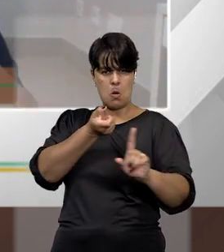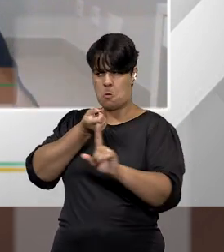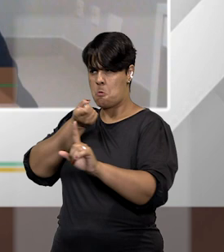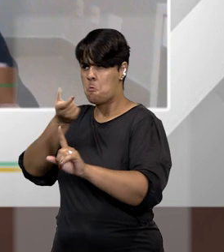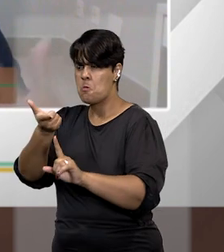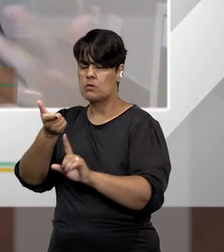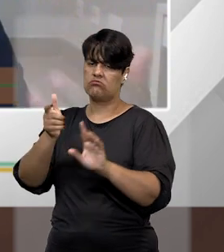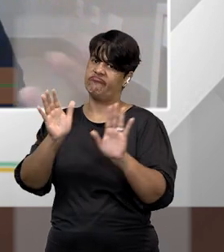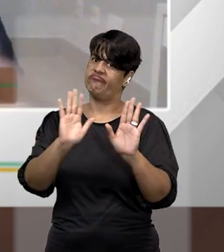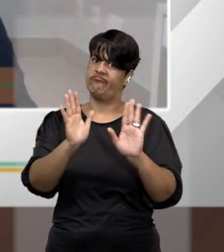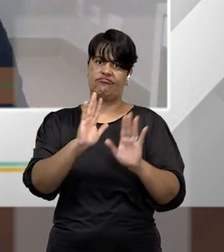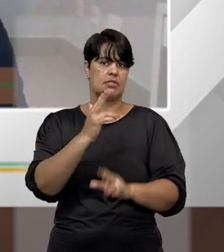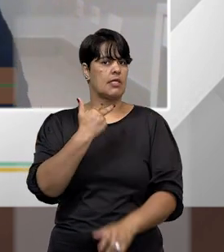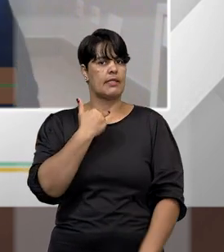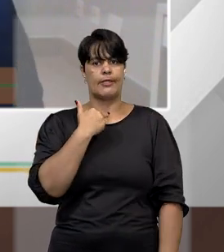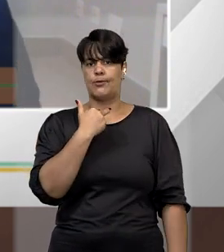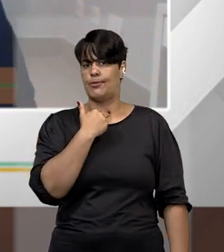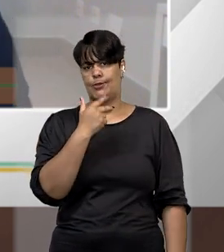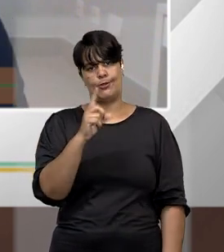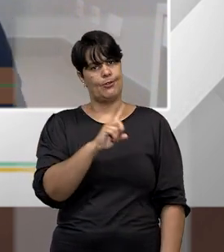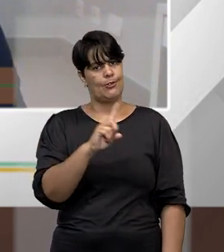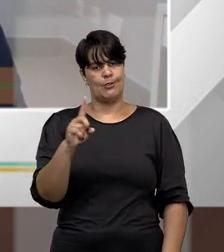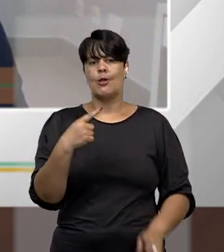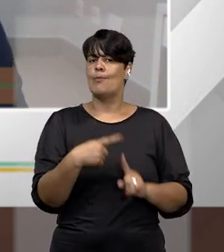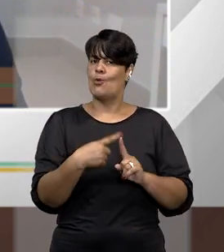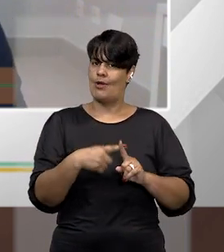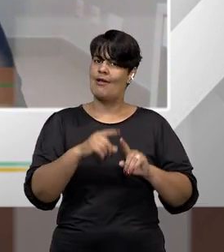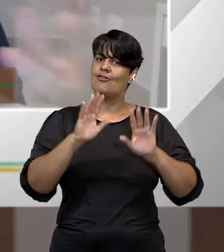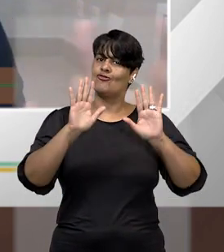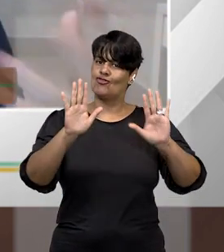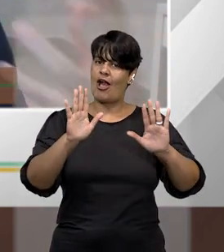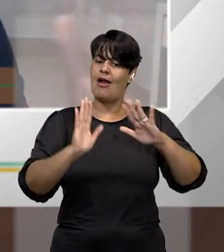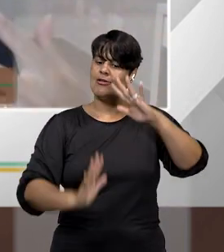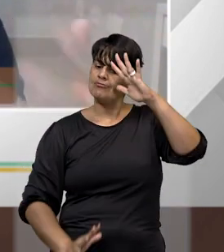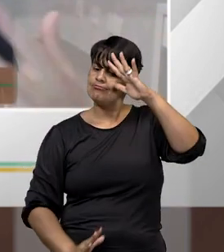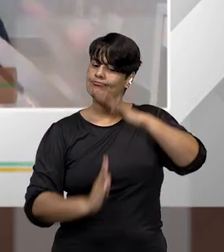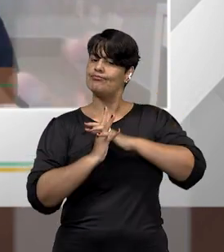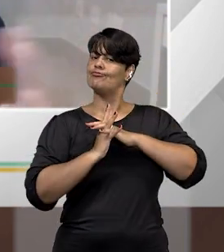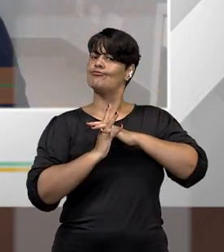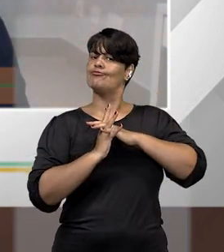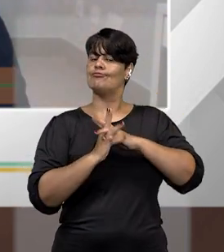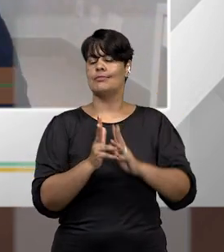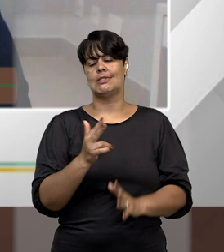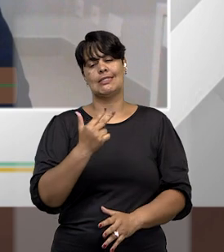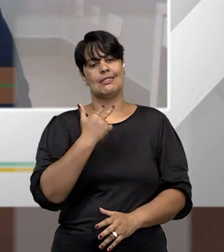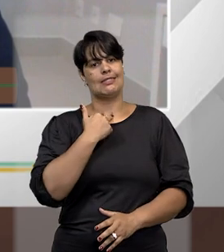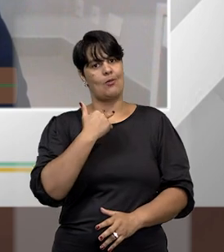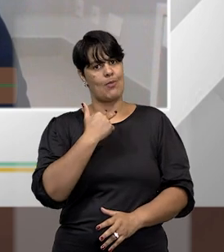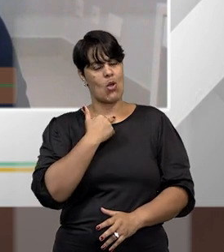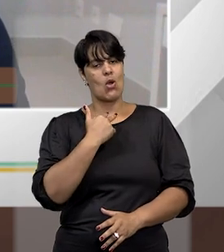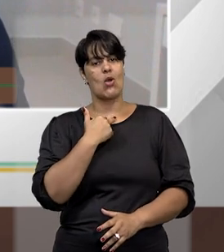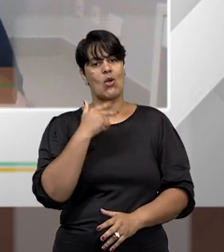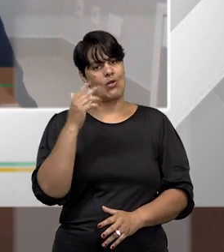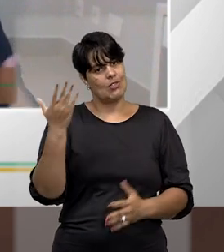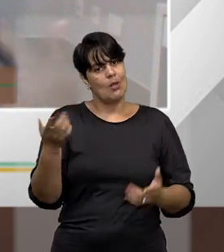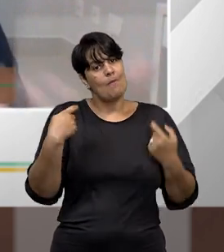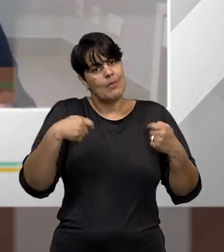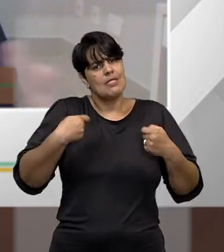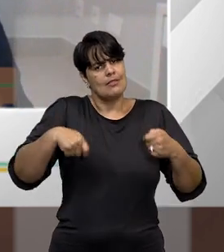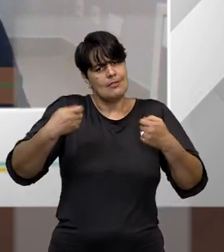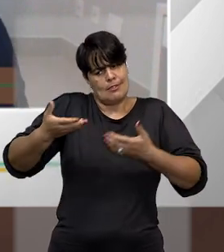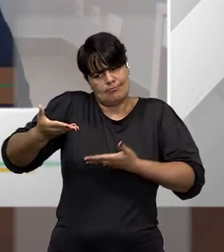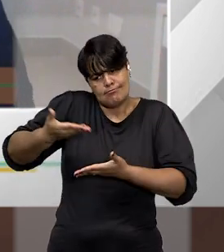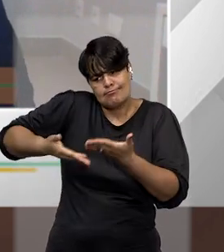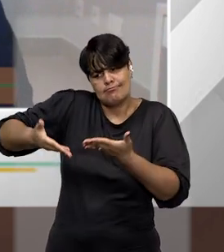já está extravasando alguns dos limites colocados por esse regime de reciprocidade entre os direitos fundamentais e aí você